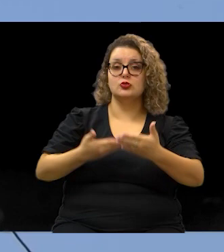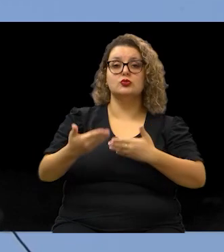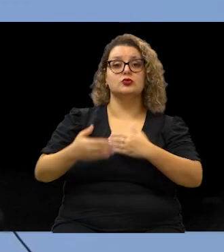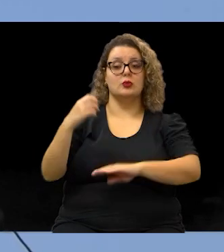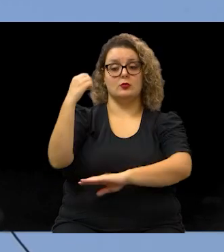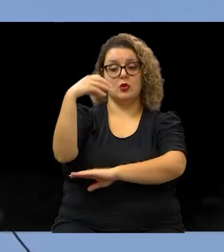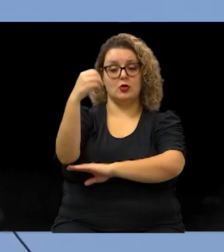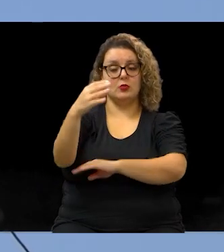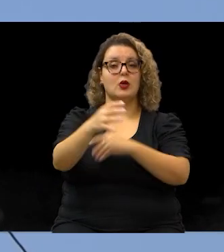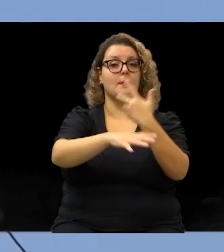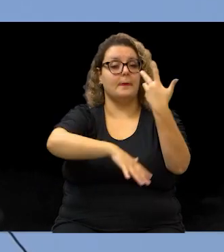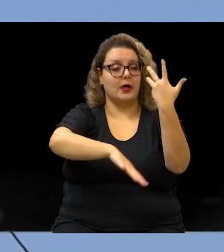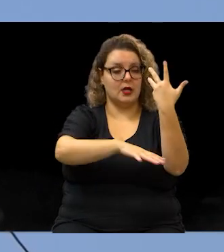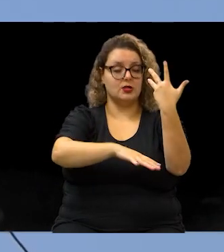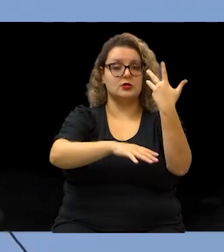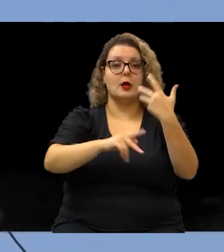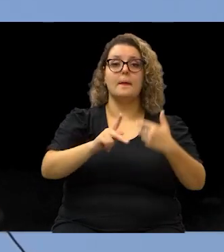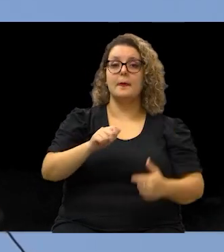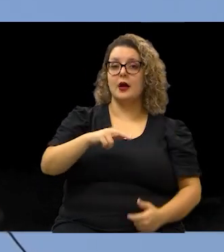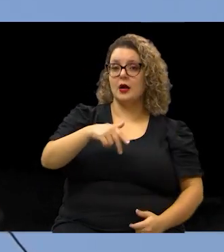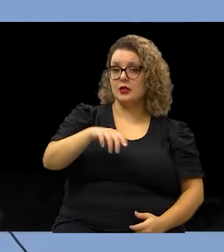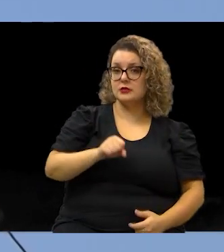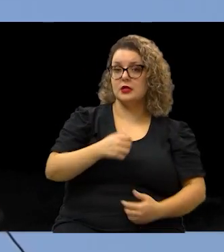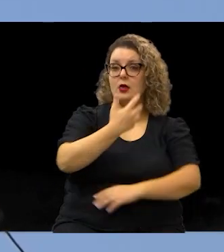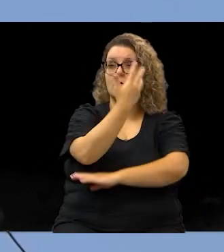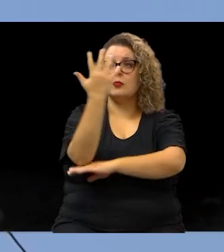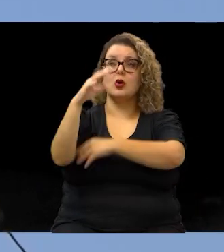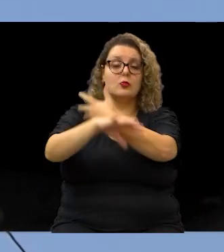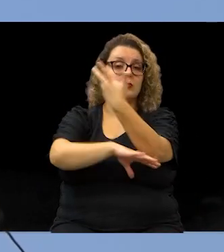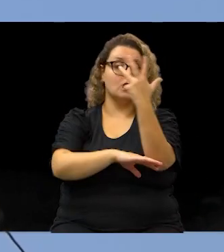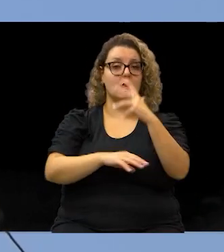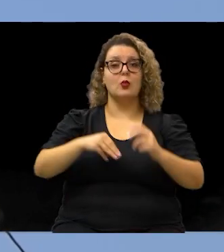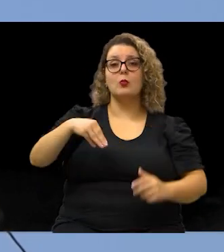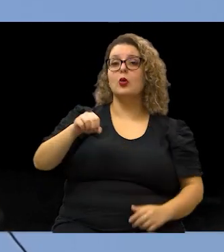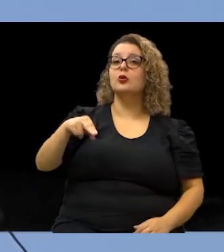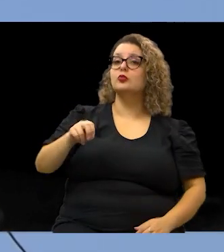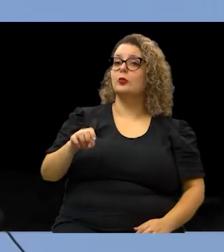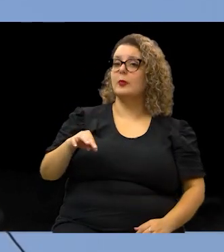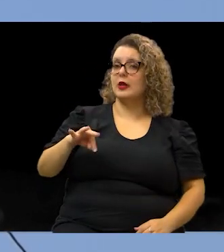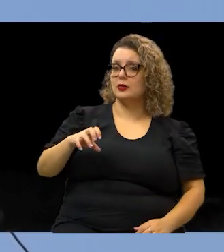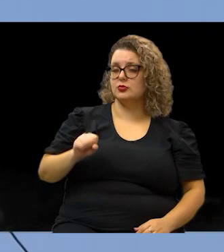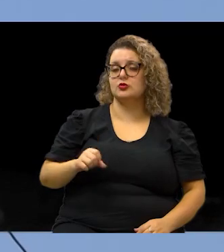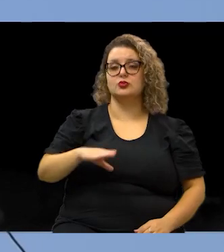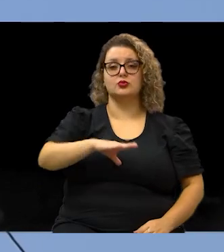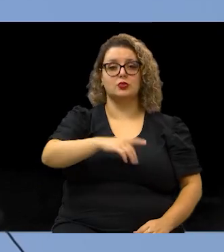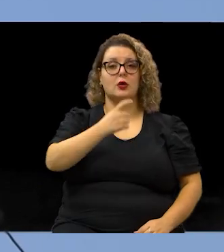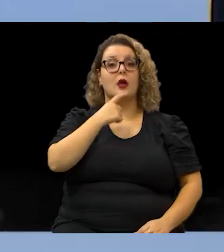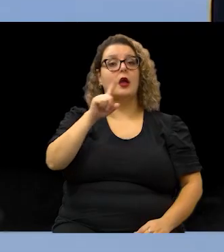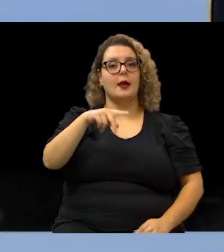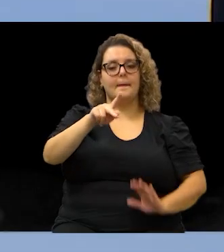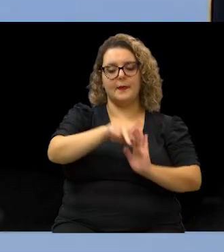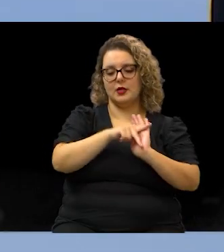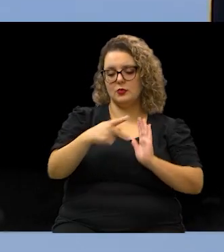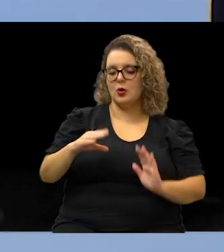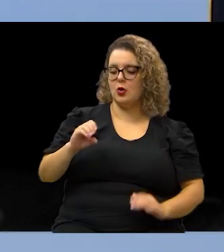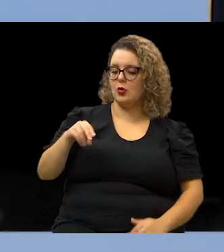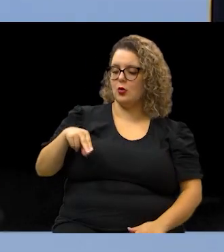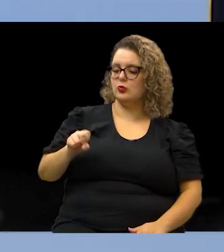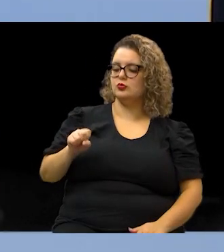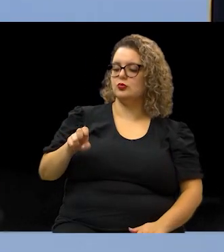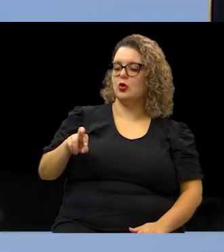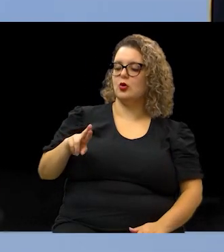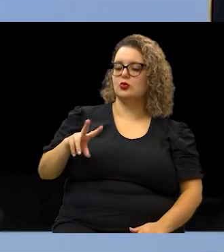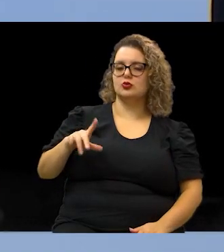iluminação de praças, parques, bosques e monumentos de Campinas passa a ser do próprio consórcio. Dessa forma,